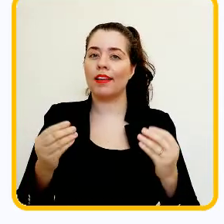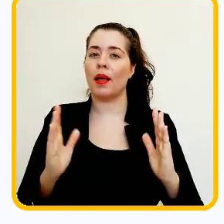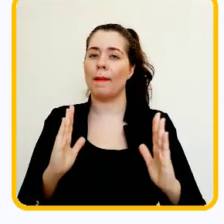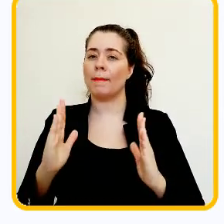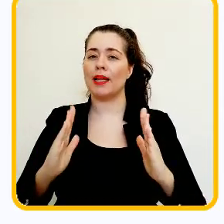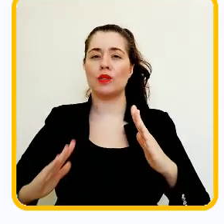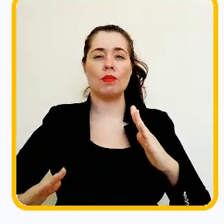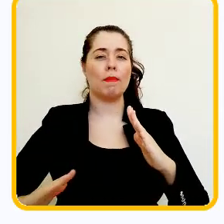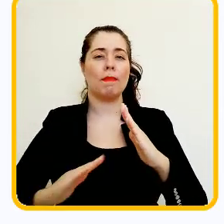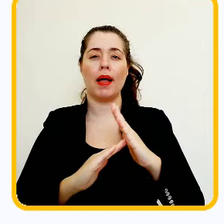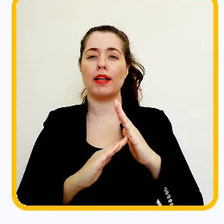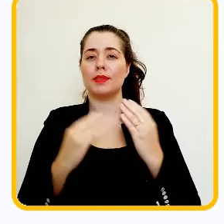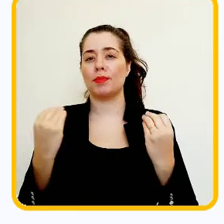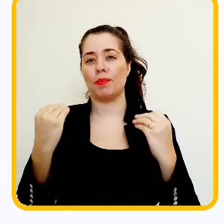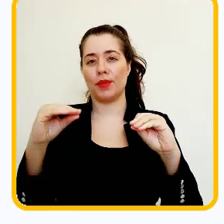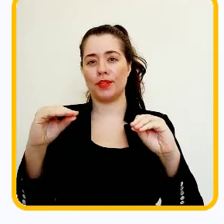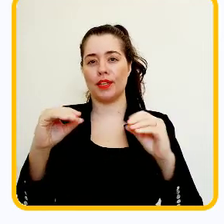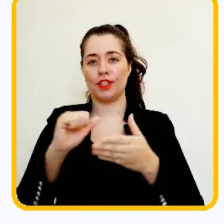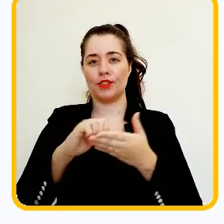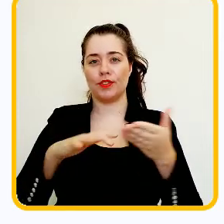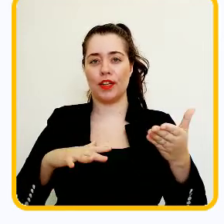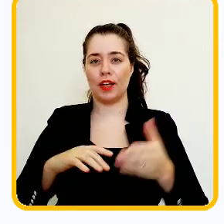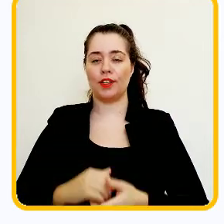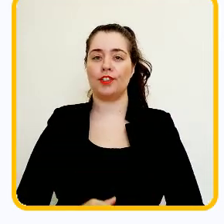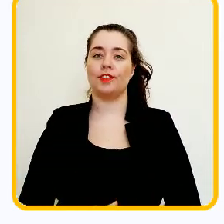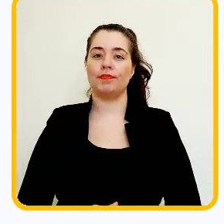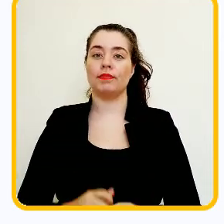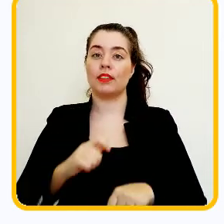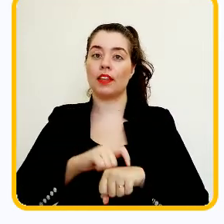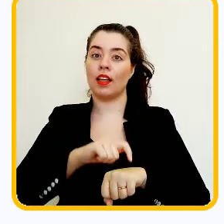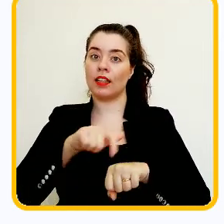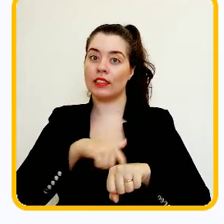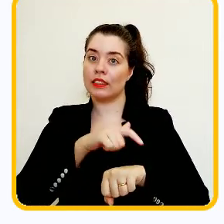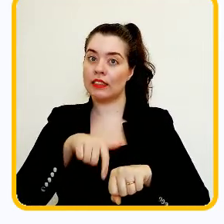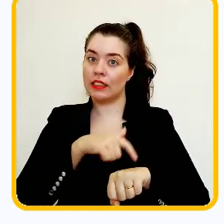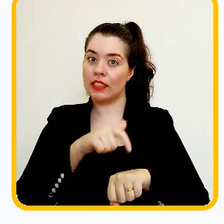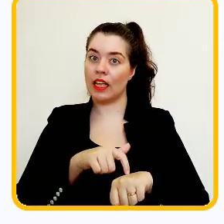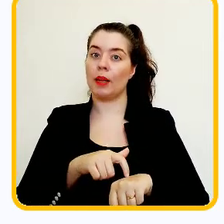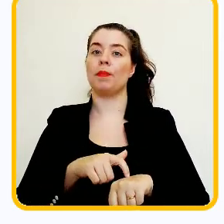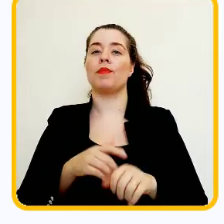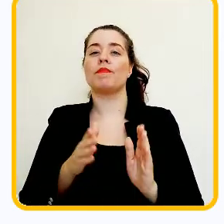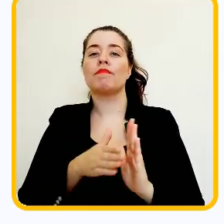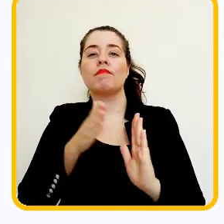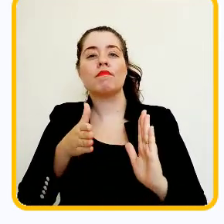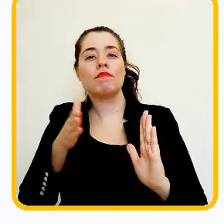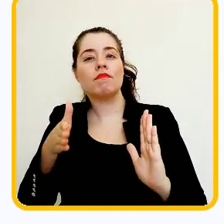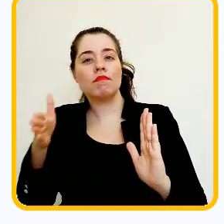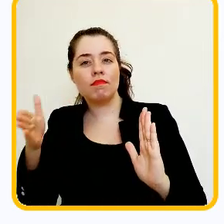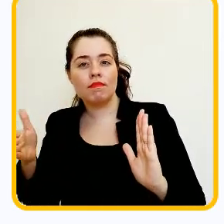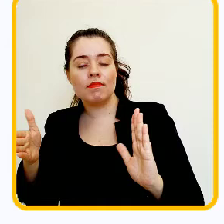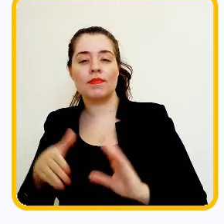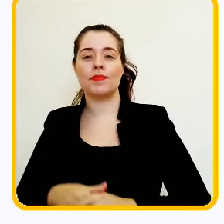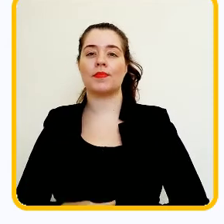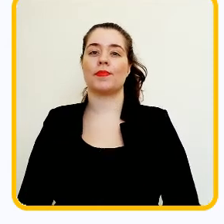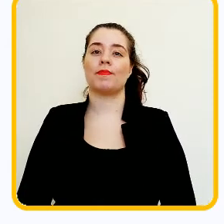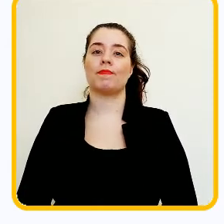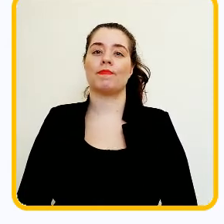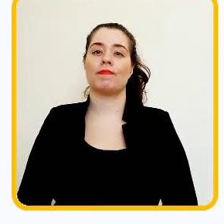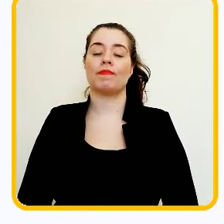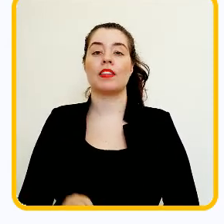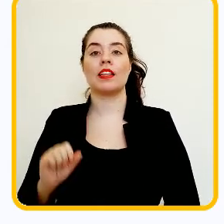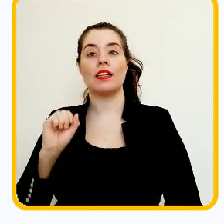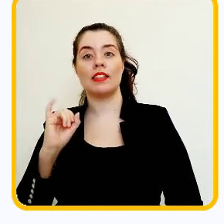máximo para você postar sua atividade. O tempo restante, para alcançar esse prazo. E caso seja